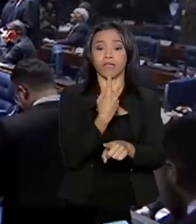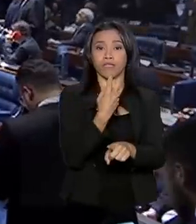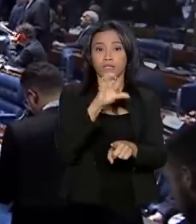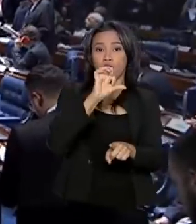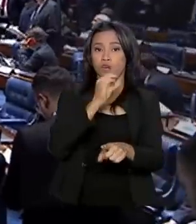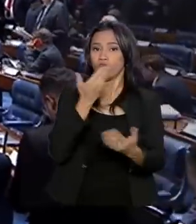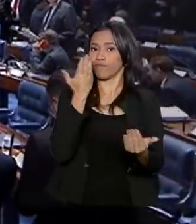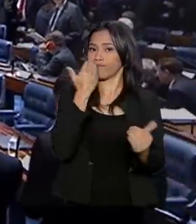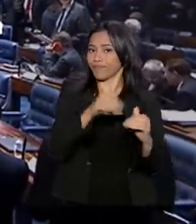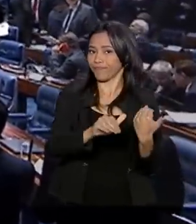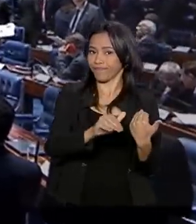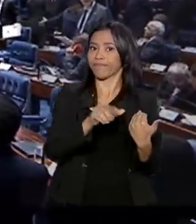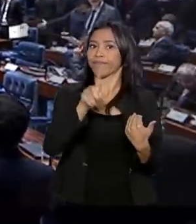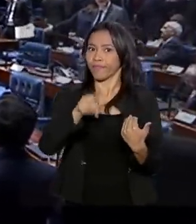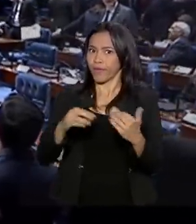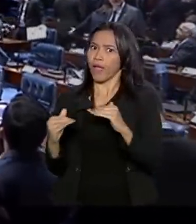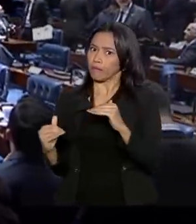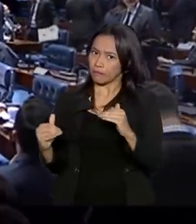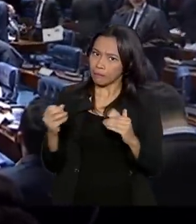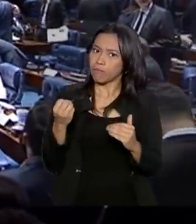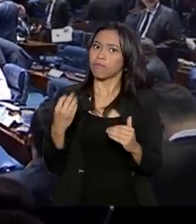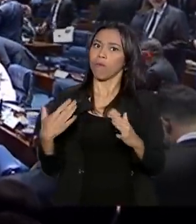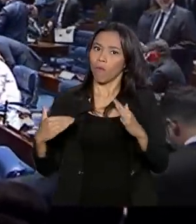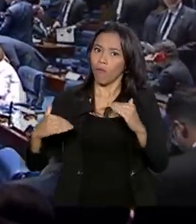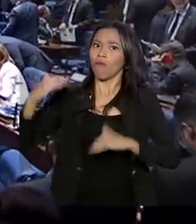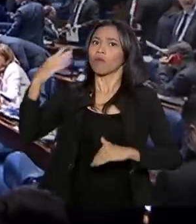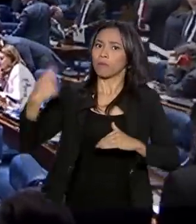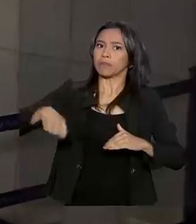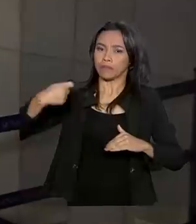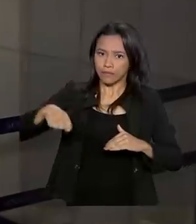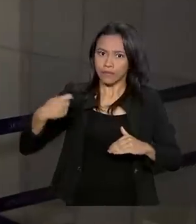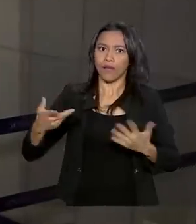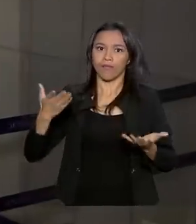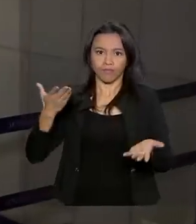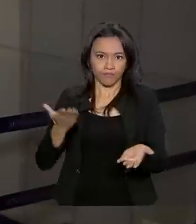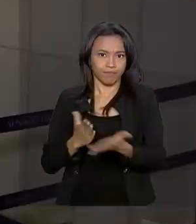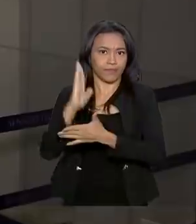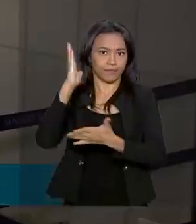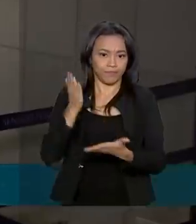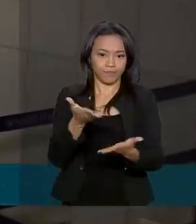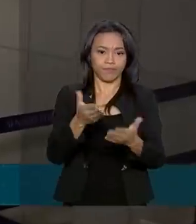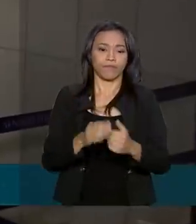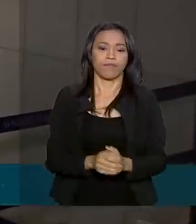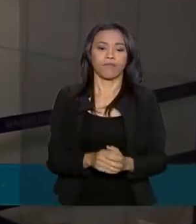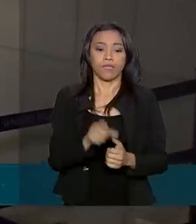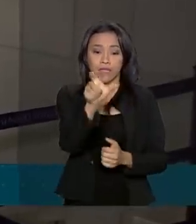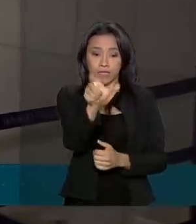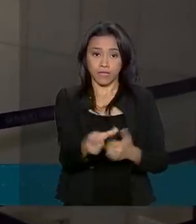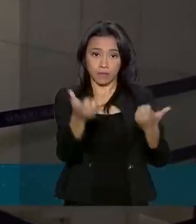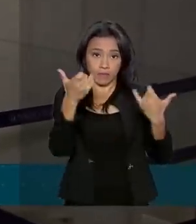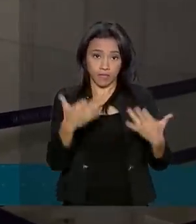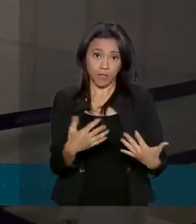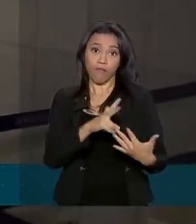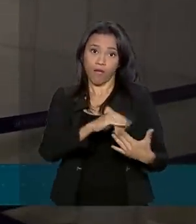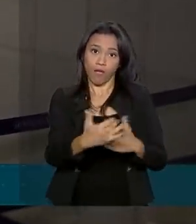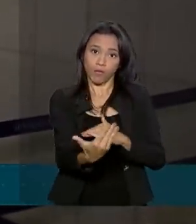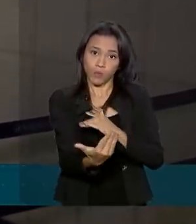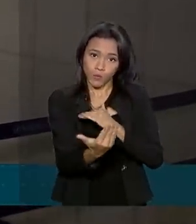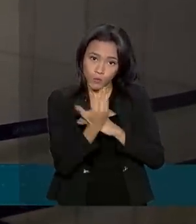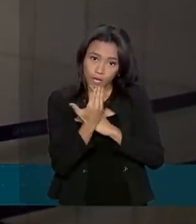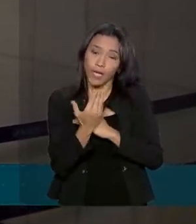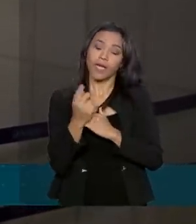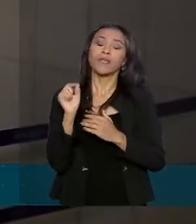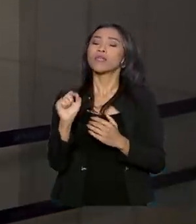número bem superior aos 49 votos que eram necessários. Vai ajudar muito para que as portas do